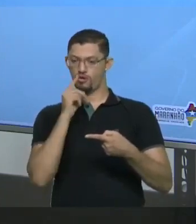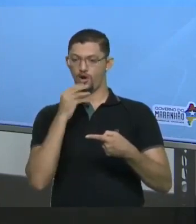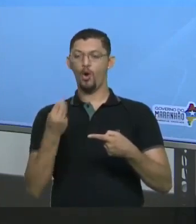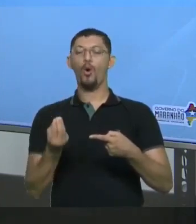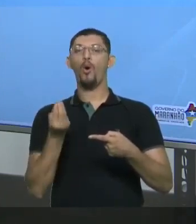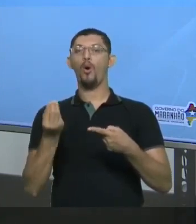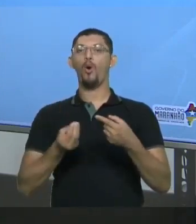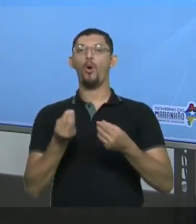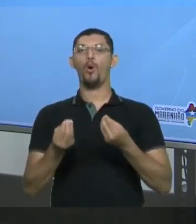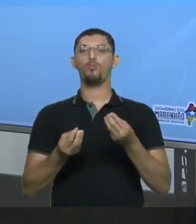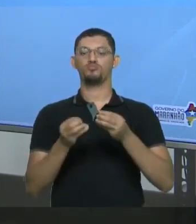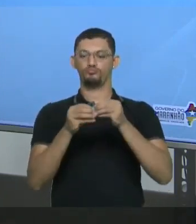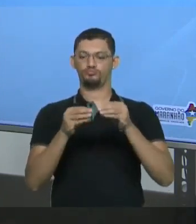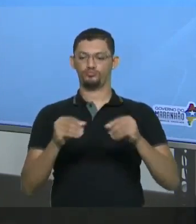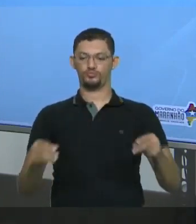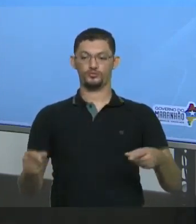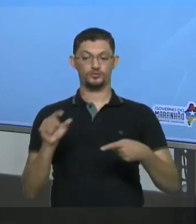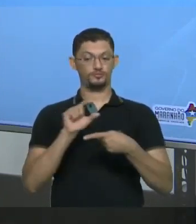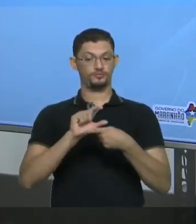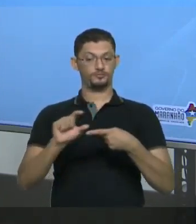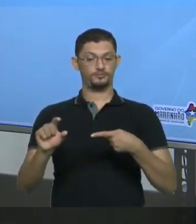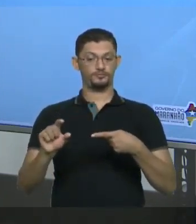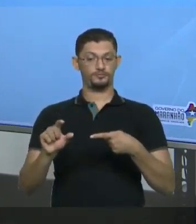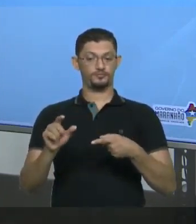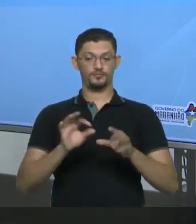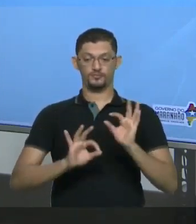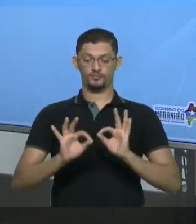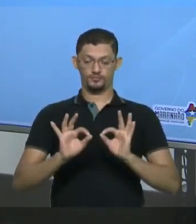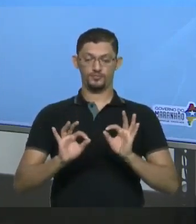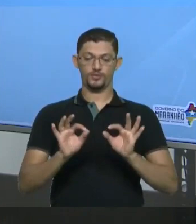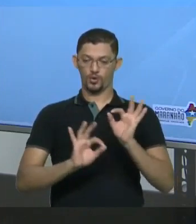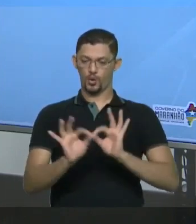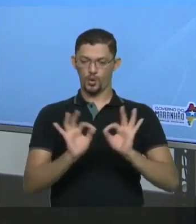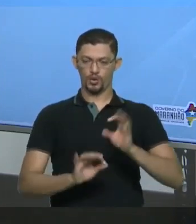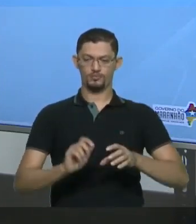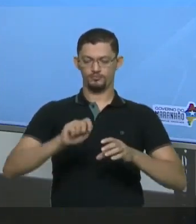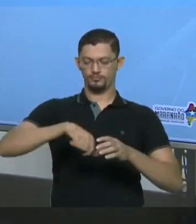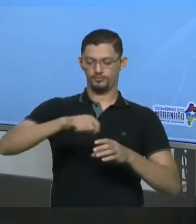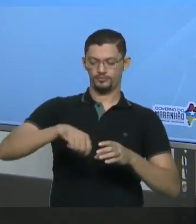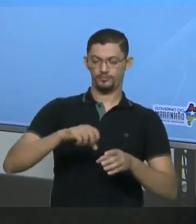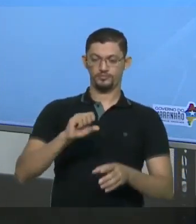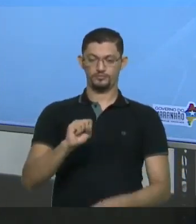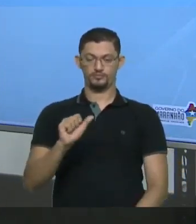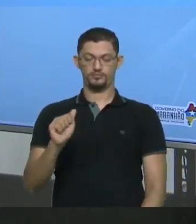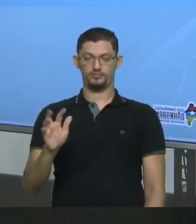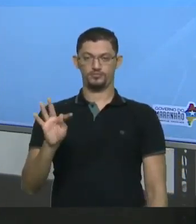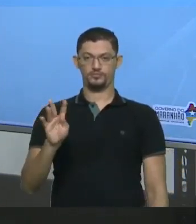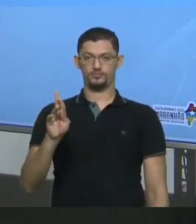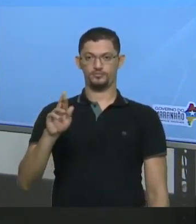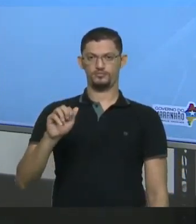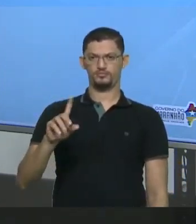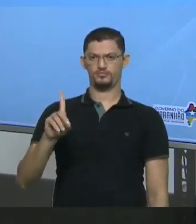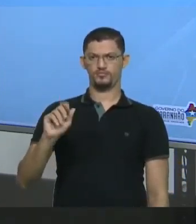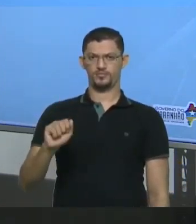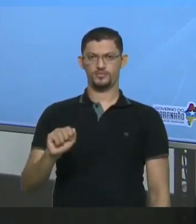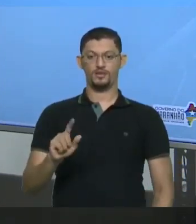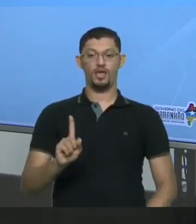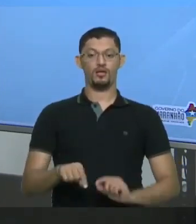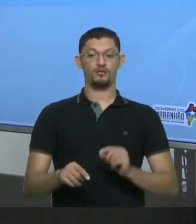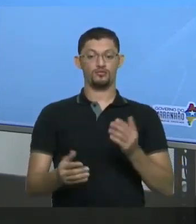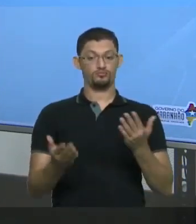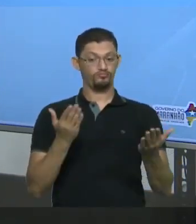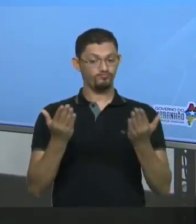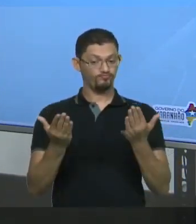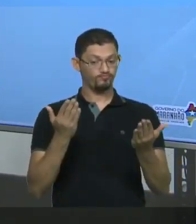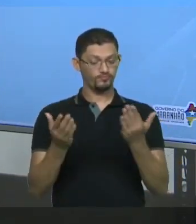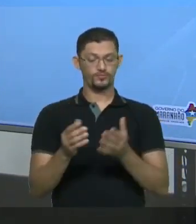No máximo deste sal Para preparar uma solução saturada? Você sabe Que isto aqui é uma proporção Confere gente O que